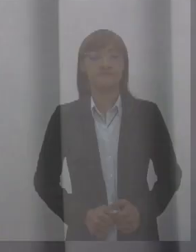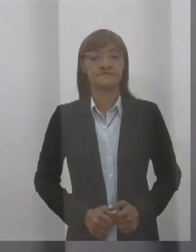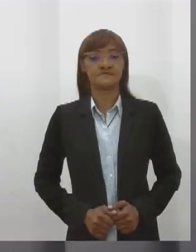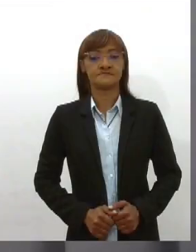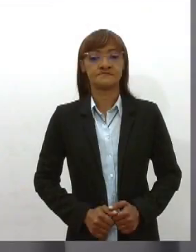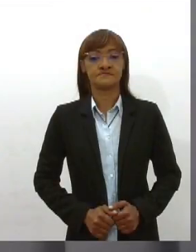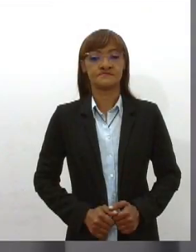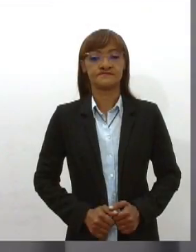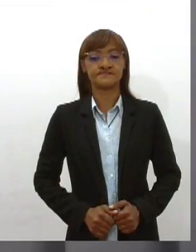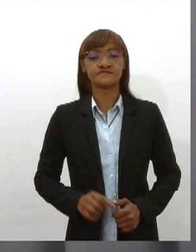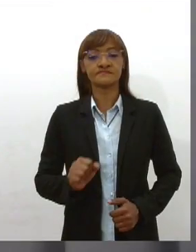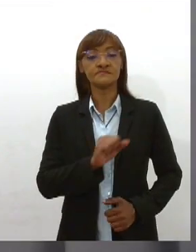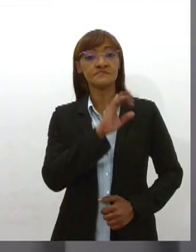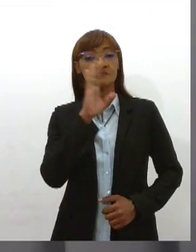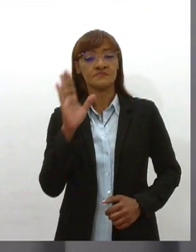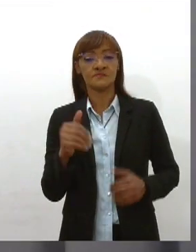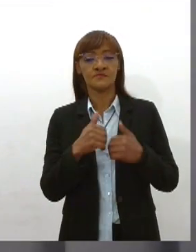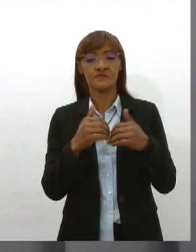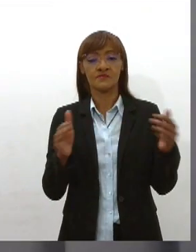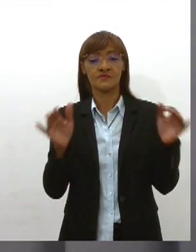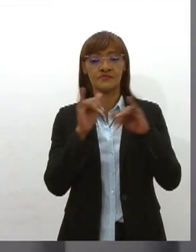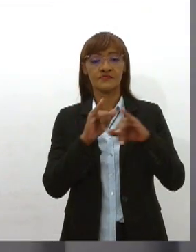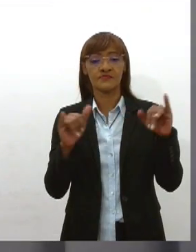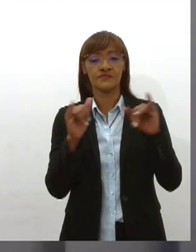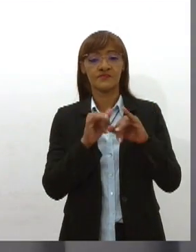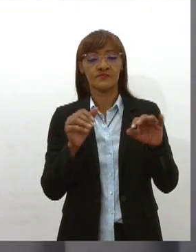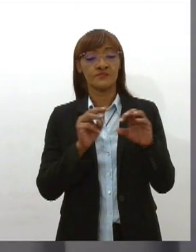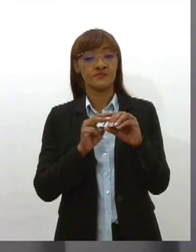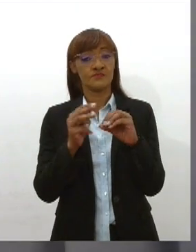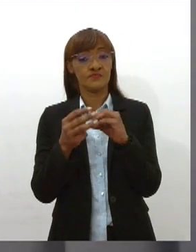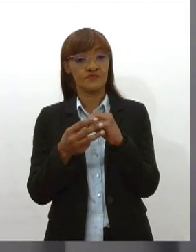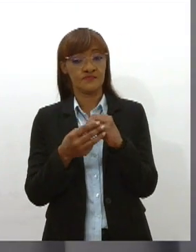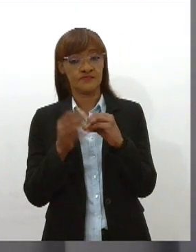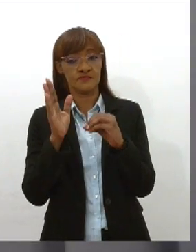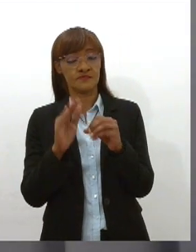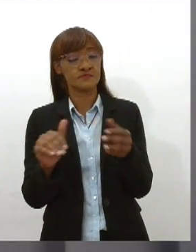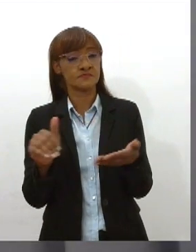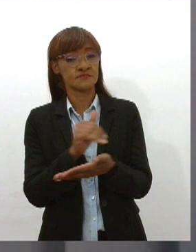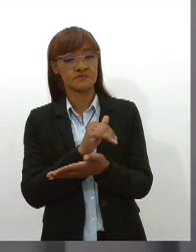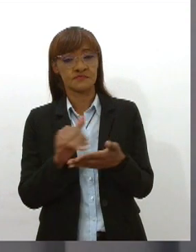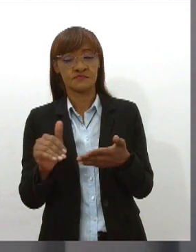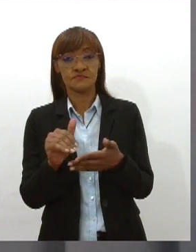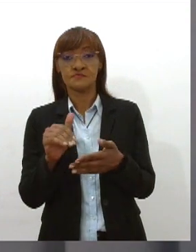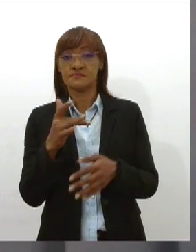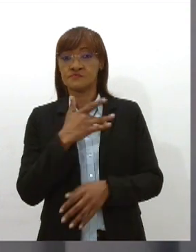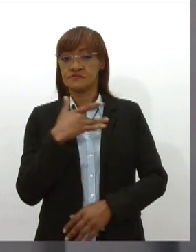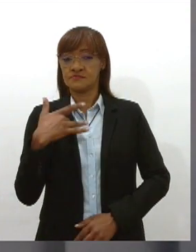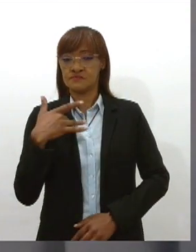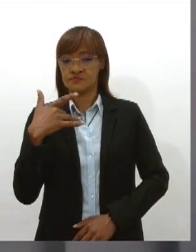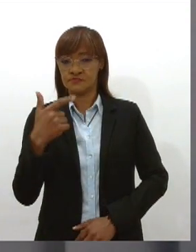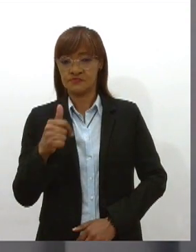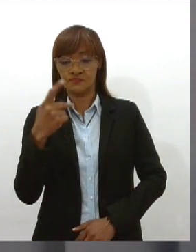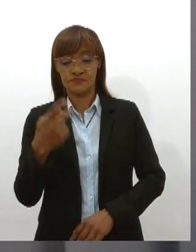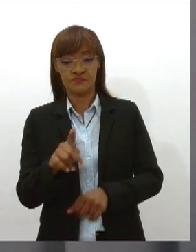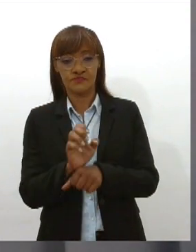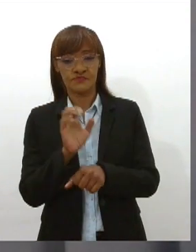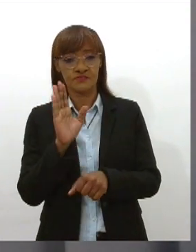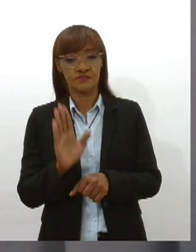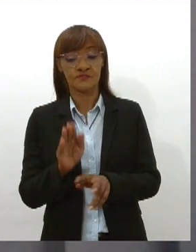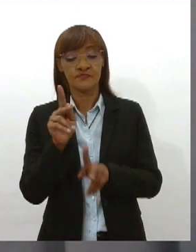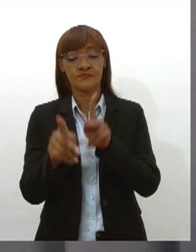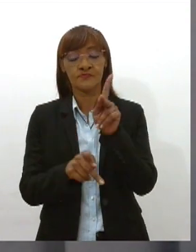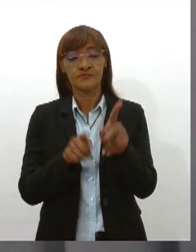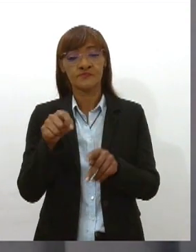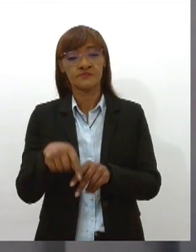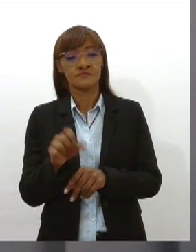Olá, está no ar o informativo TV Alese. A Secretaria de Estado da Saúde informou que a população sergipana de